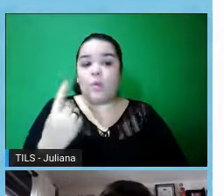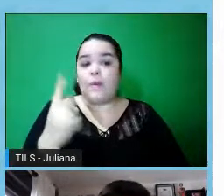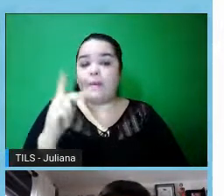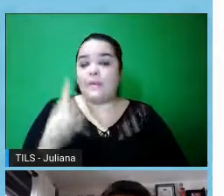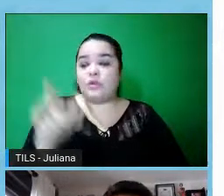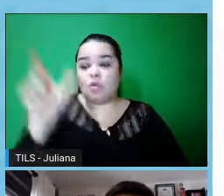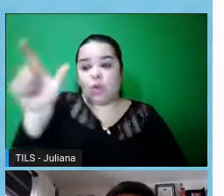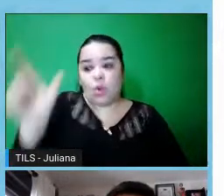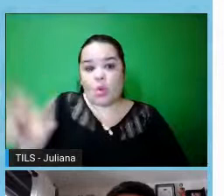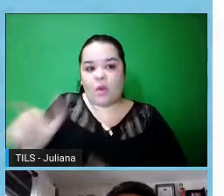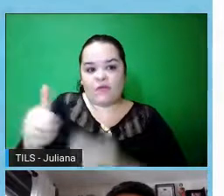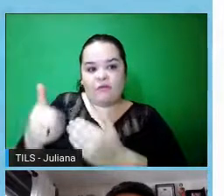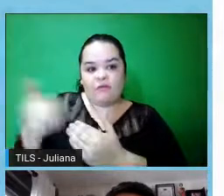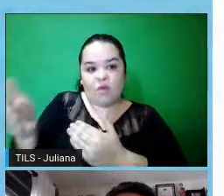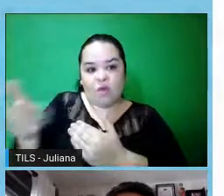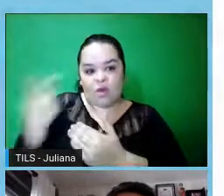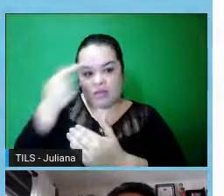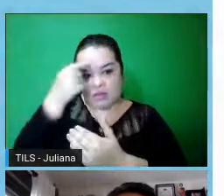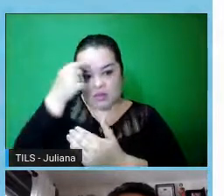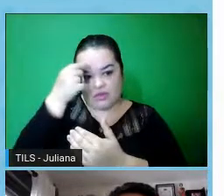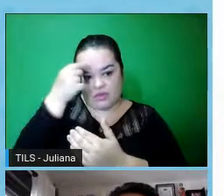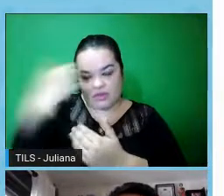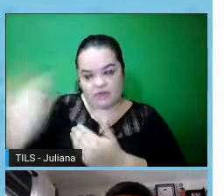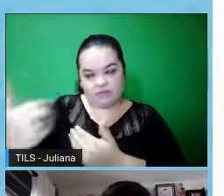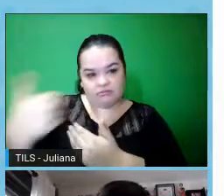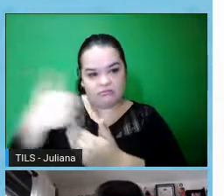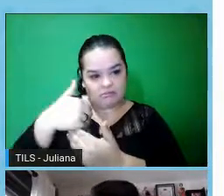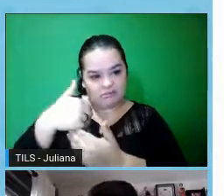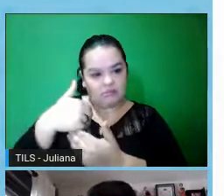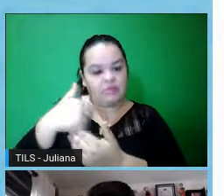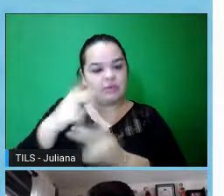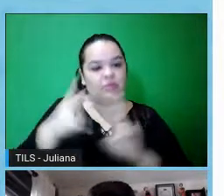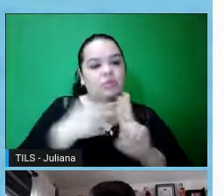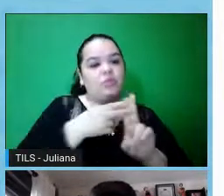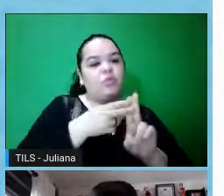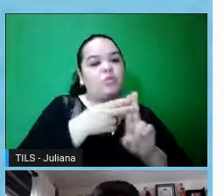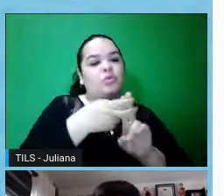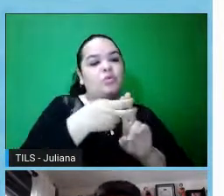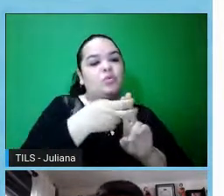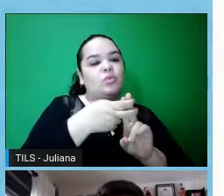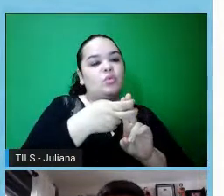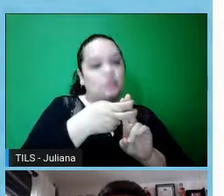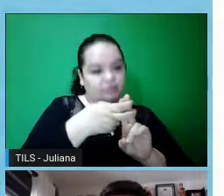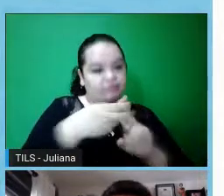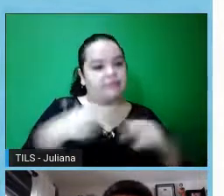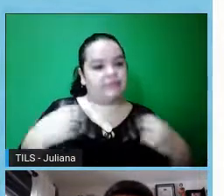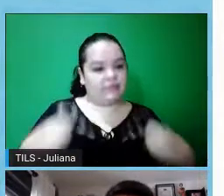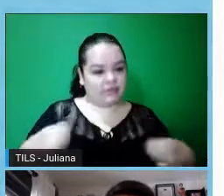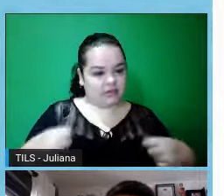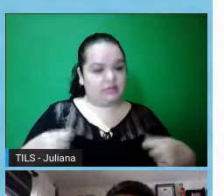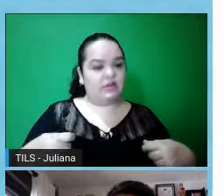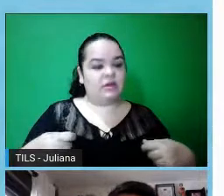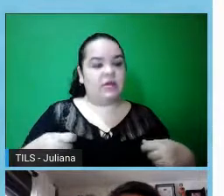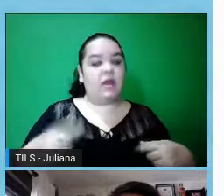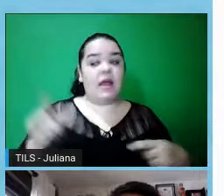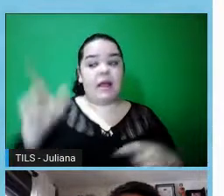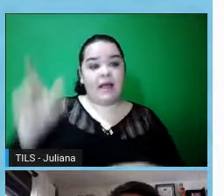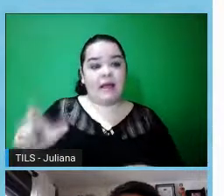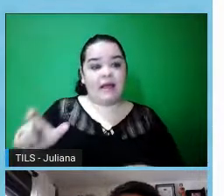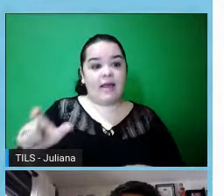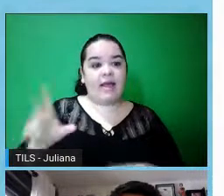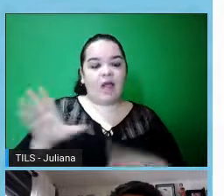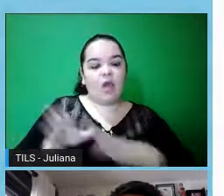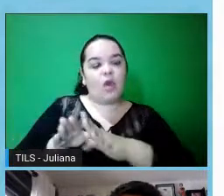usuários, então é obrigatório ter um representante dos usuários do sistema de saúde, tá, geralmente é o representante dos usuários do